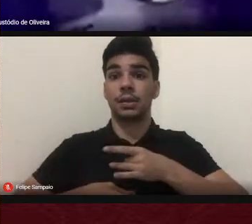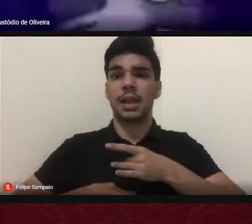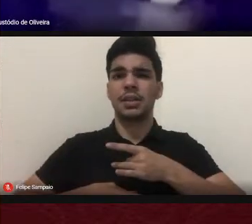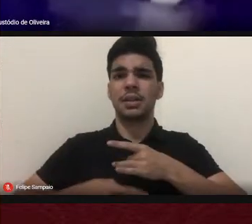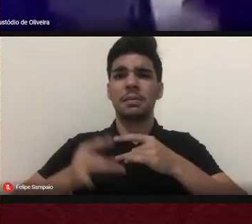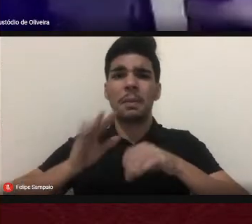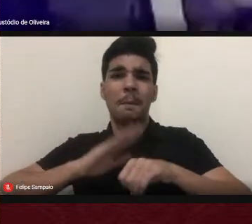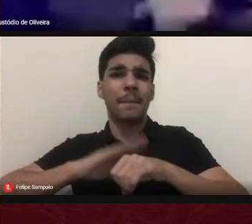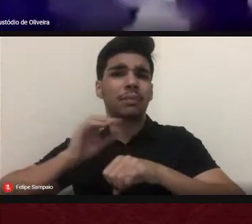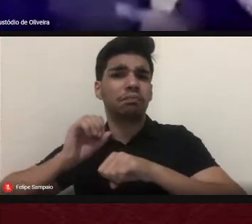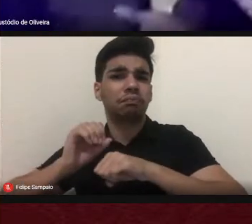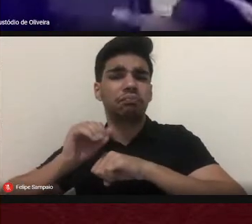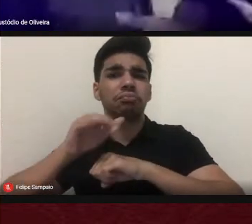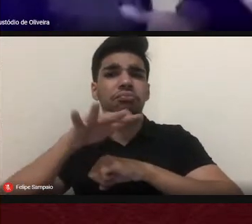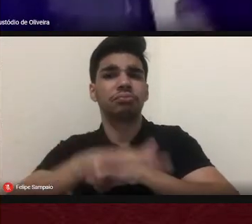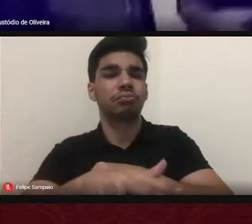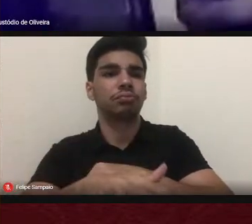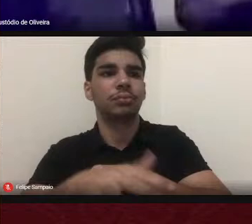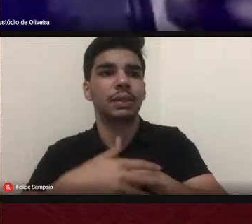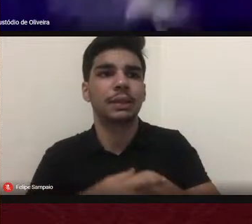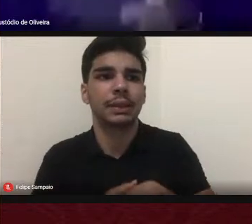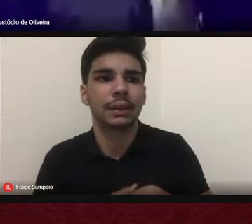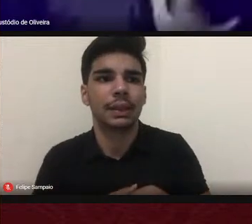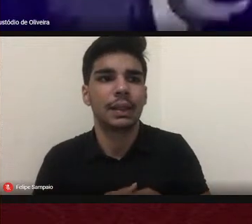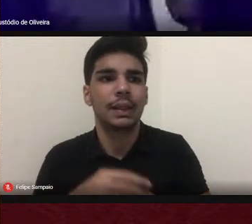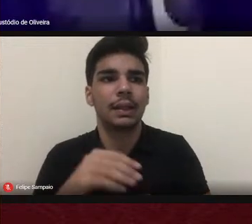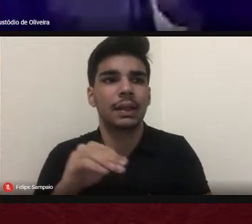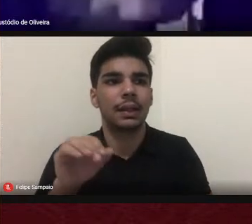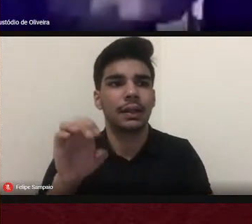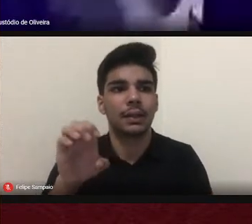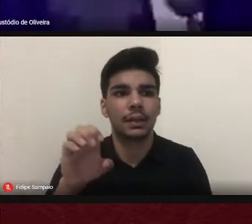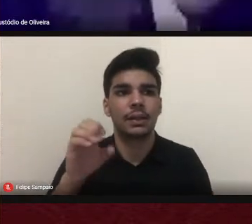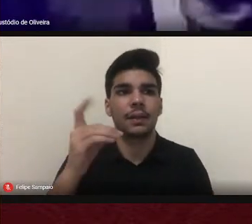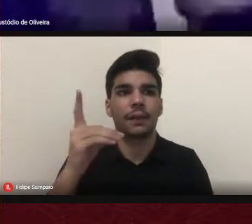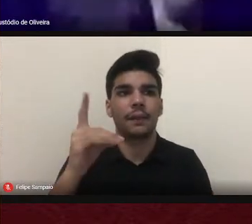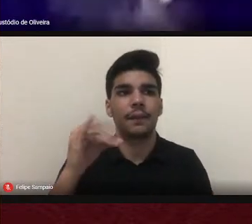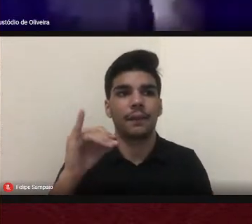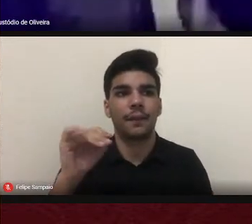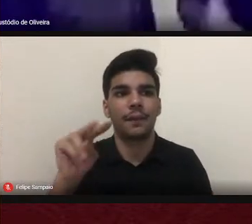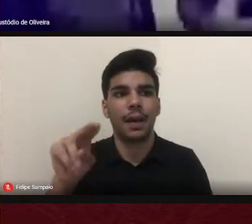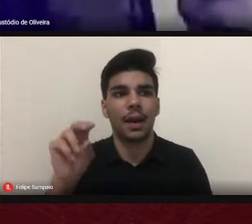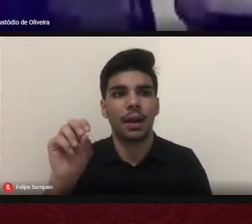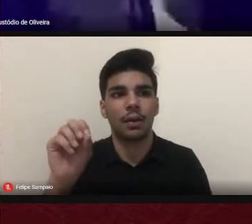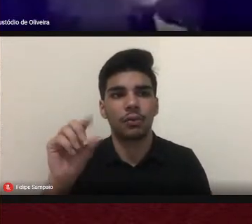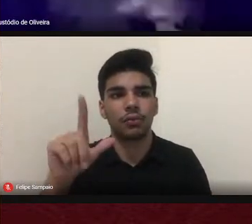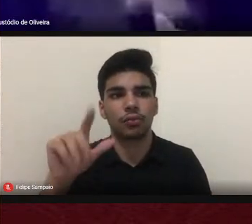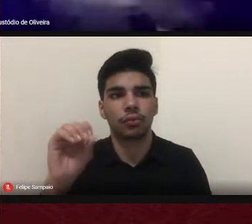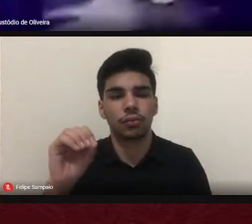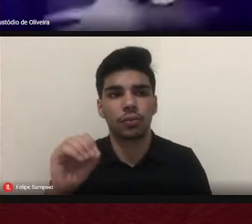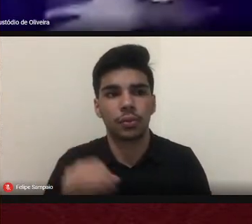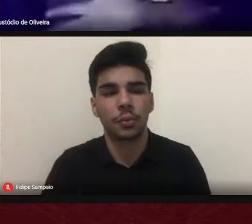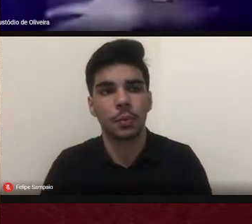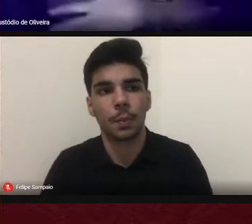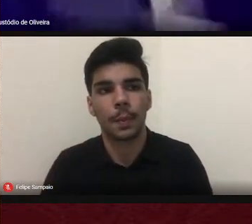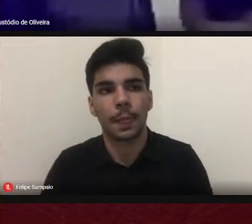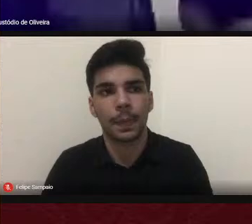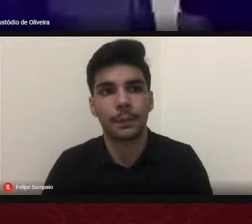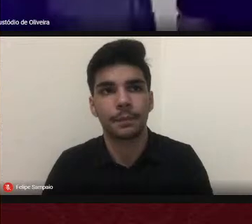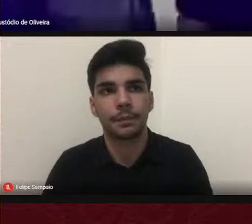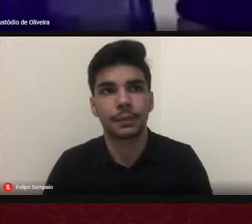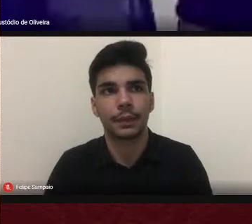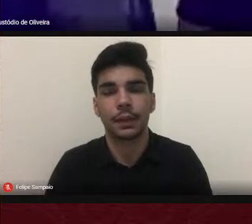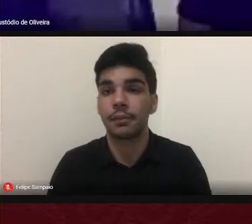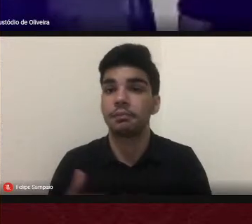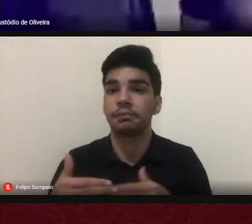que é o Givaldo esse cara que está nos bastidores aí que é uma eminência parga dessa editora que